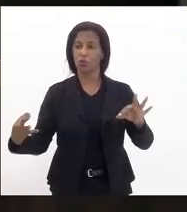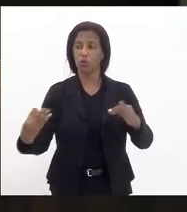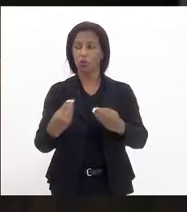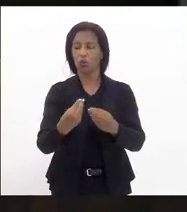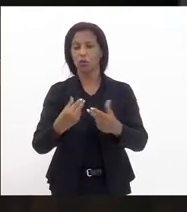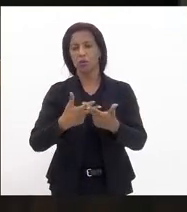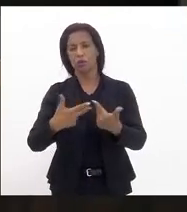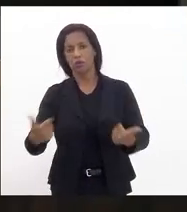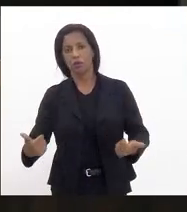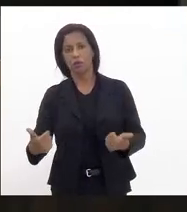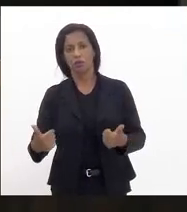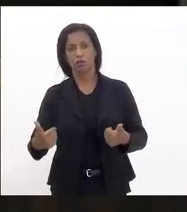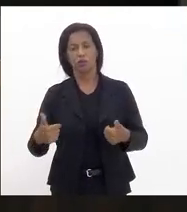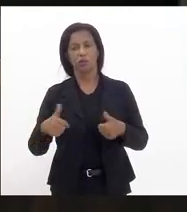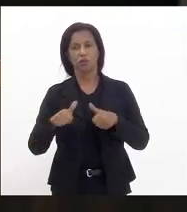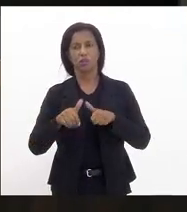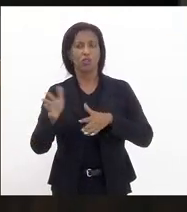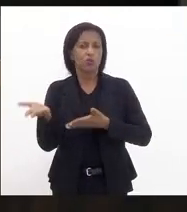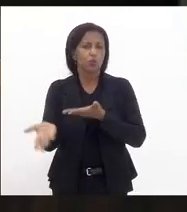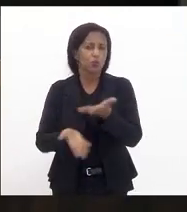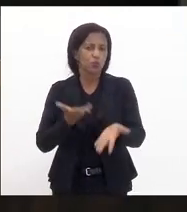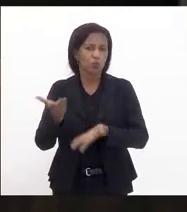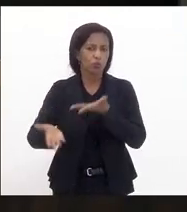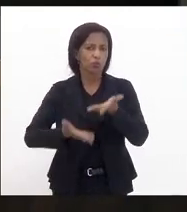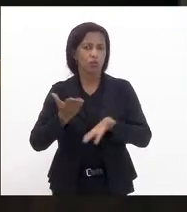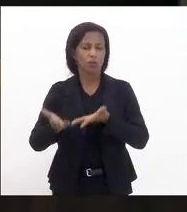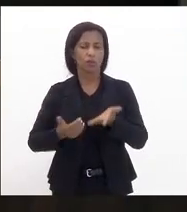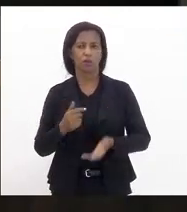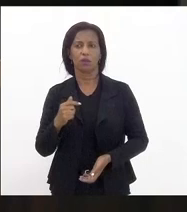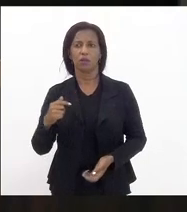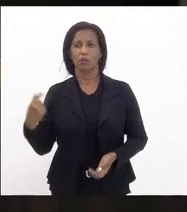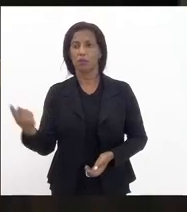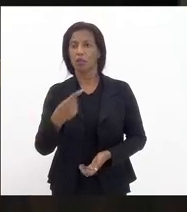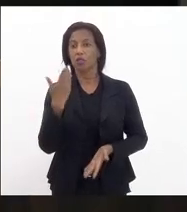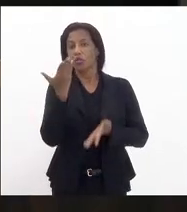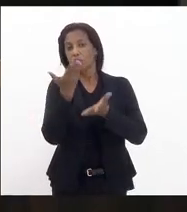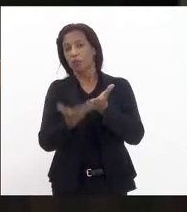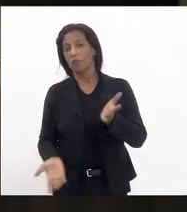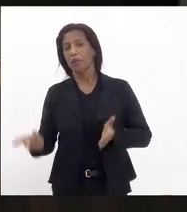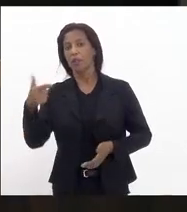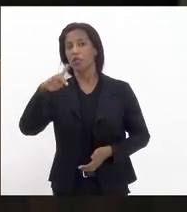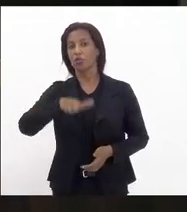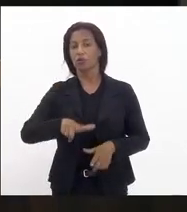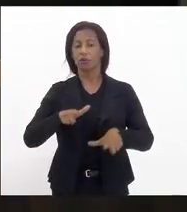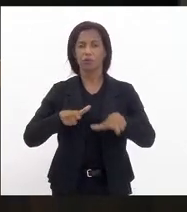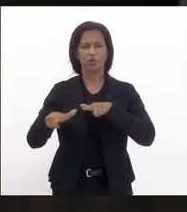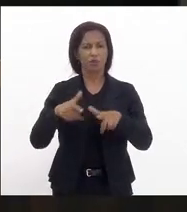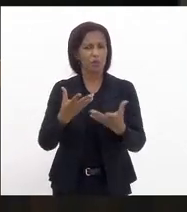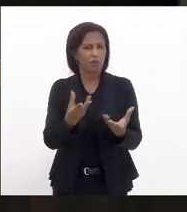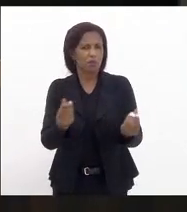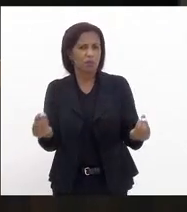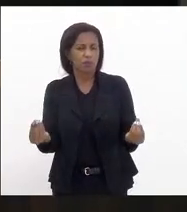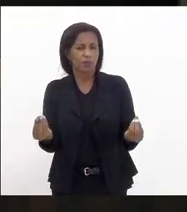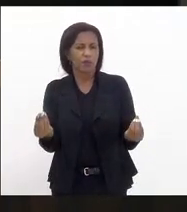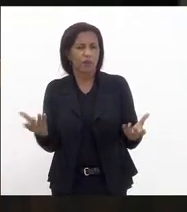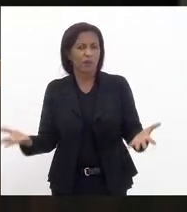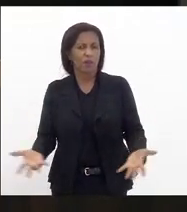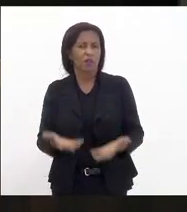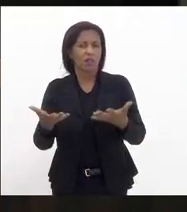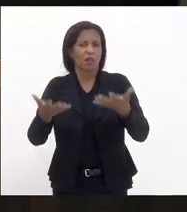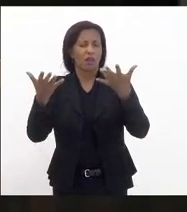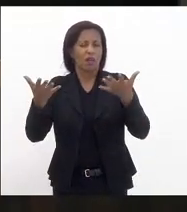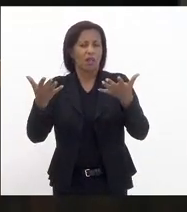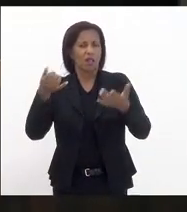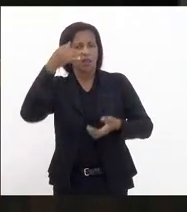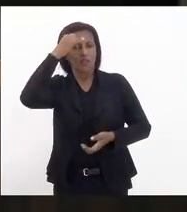seja amplamente cuidado para que a gente não perca de novo nós trabalhamos tanto para erradicar a